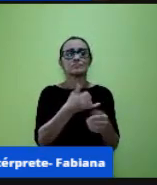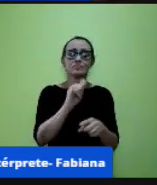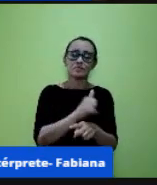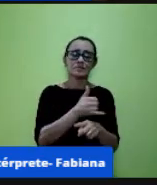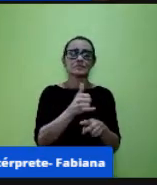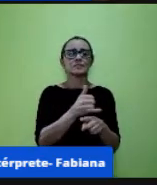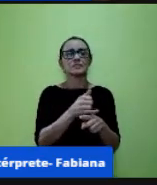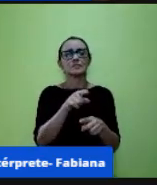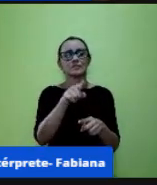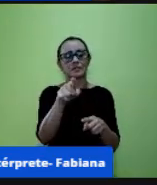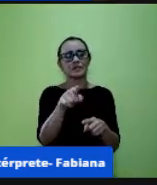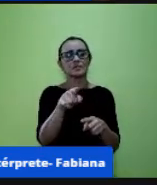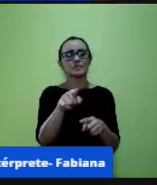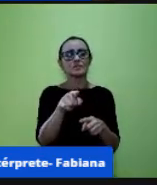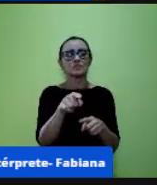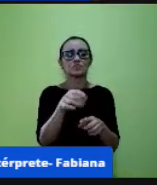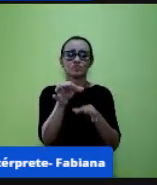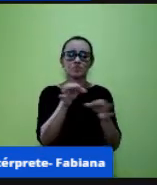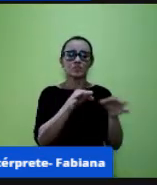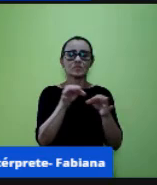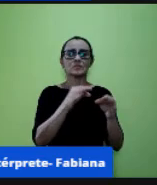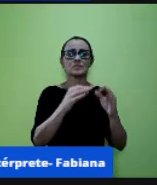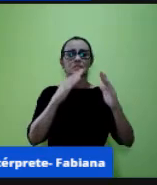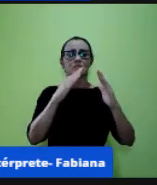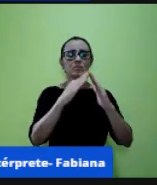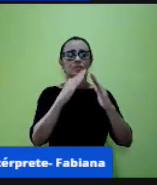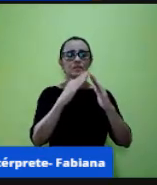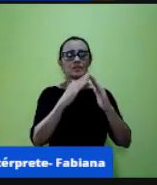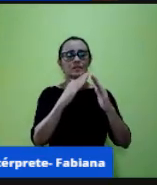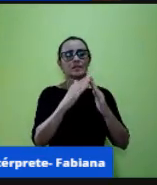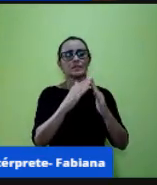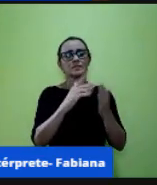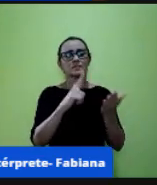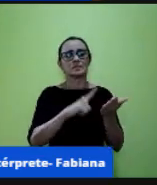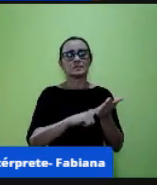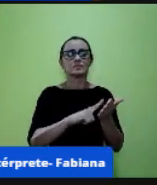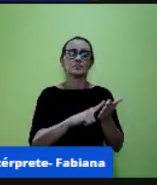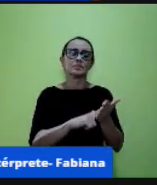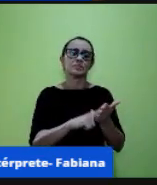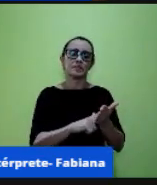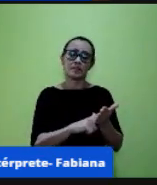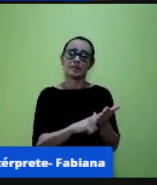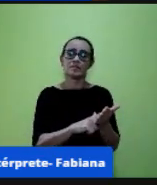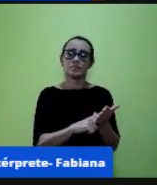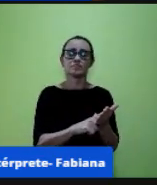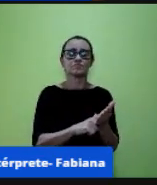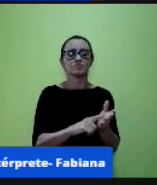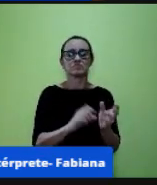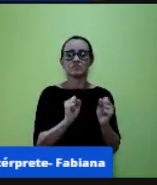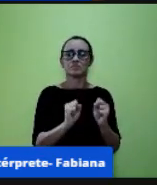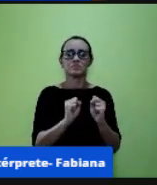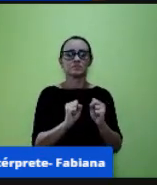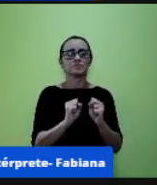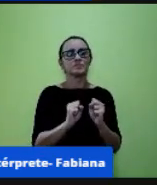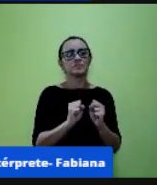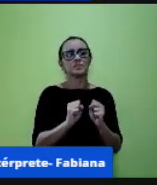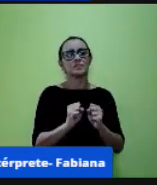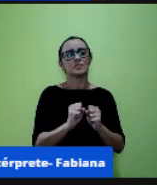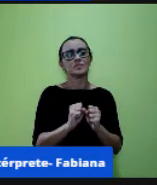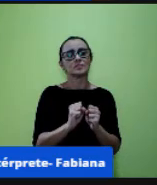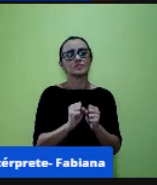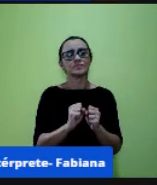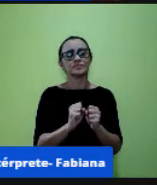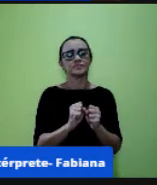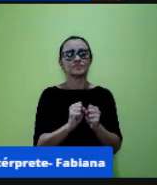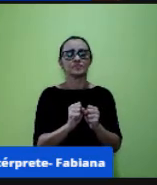molde de uma casa por exemplo você pode pedir para ele juntar caixinhas né para estar colocando para entender essa